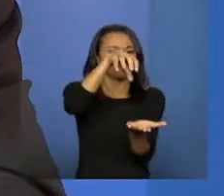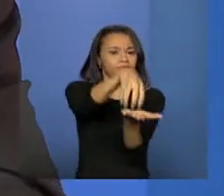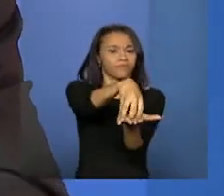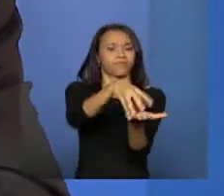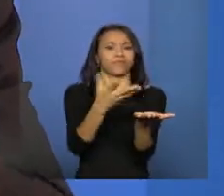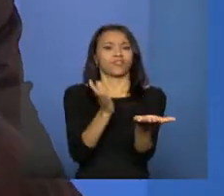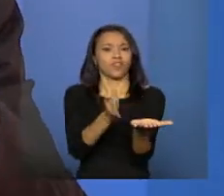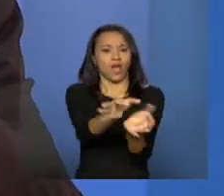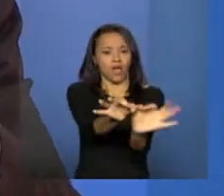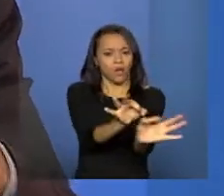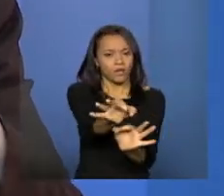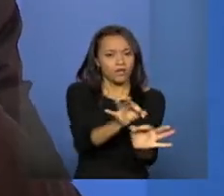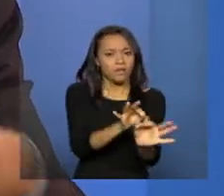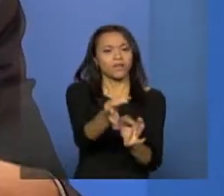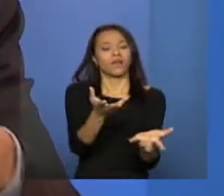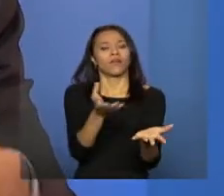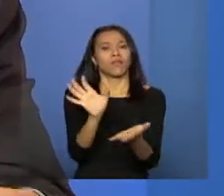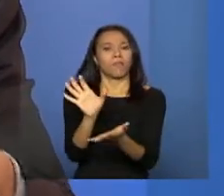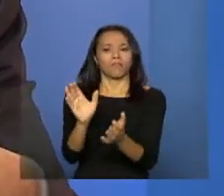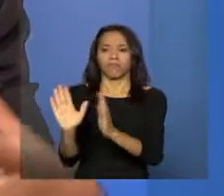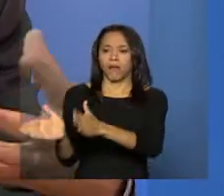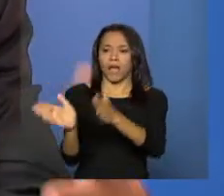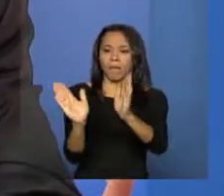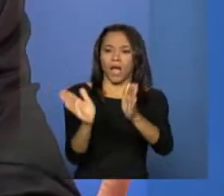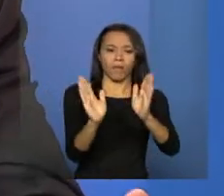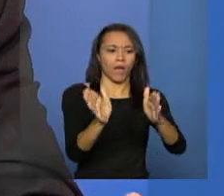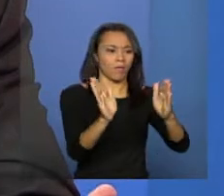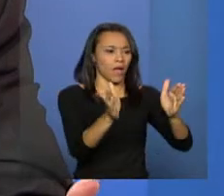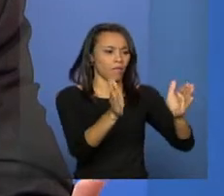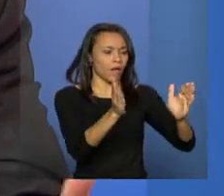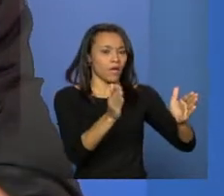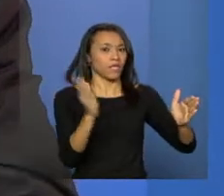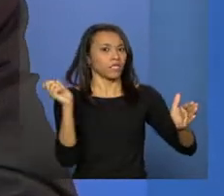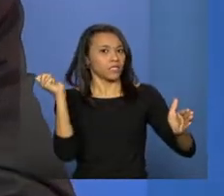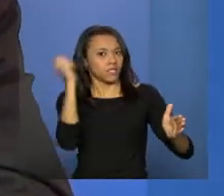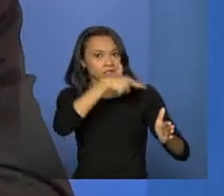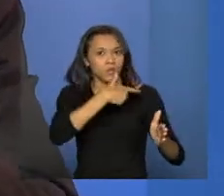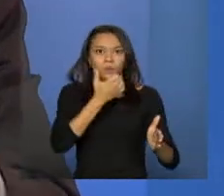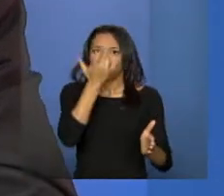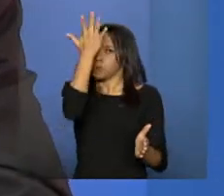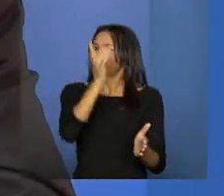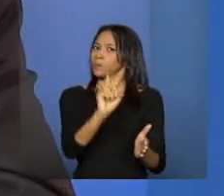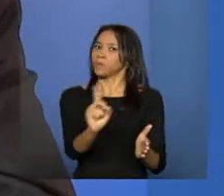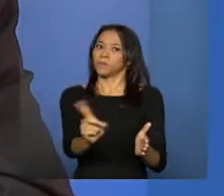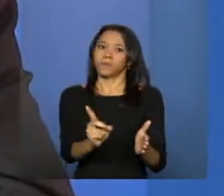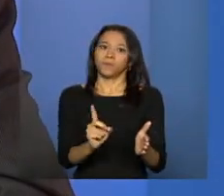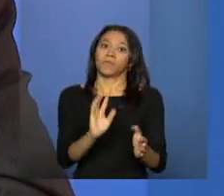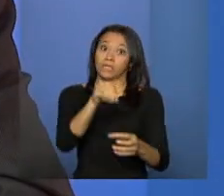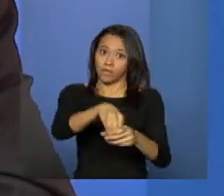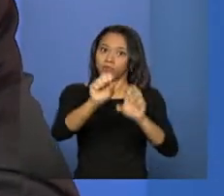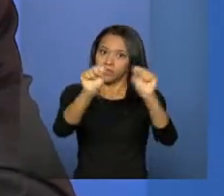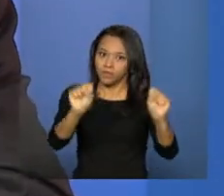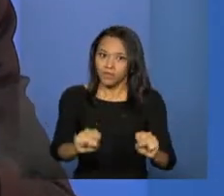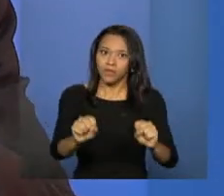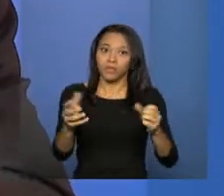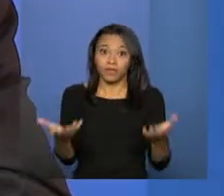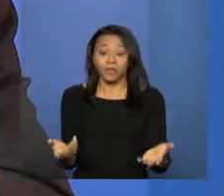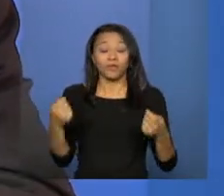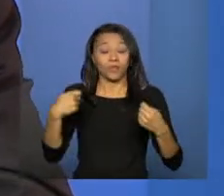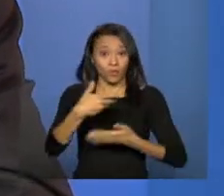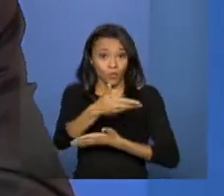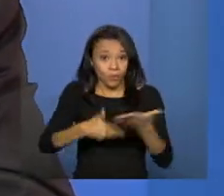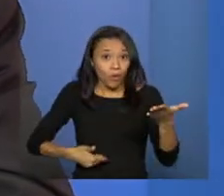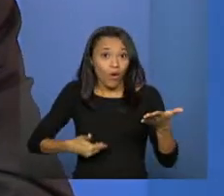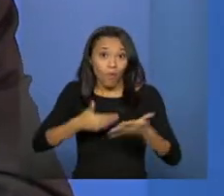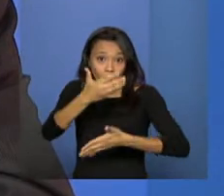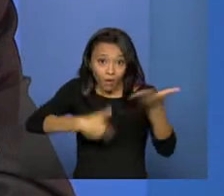estruturados, com o que configura cada nível de complexidade do sistema, enfim, um concurso que de fato